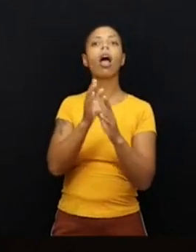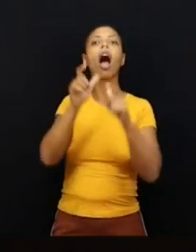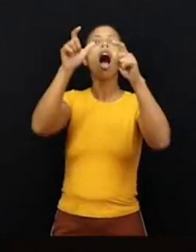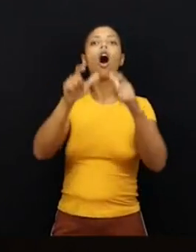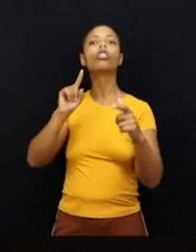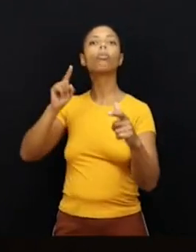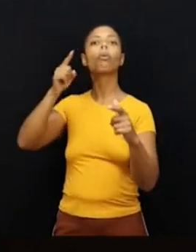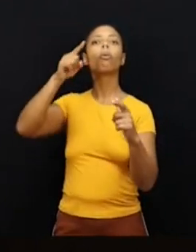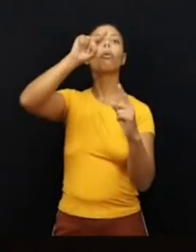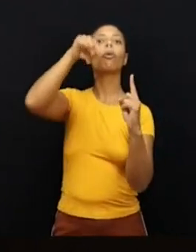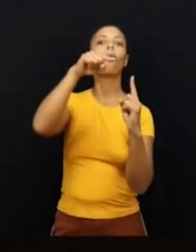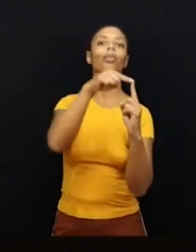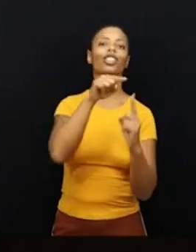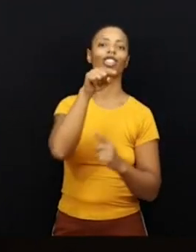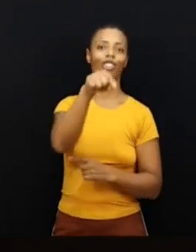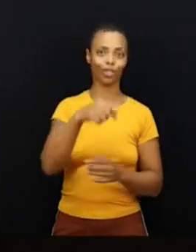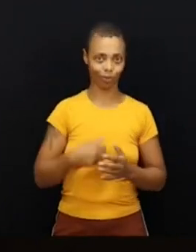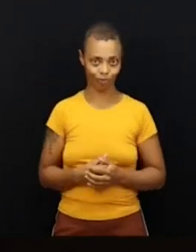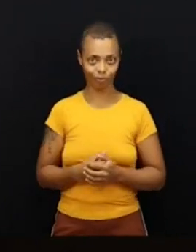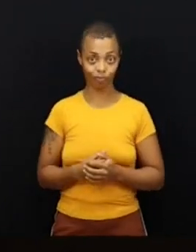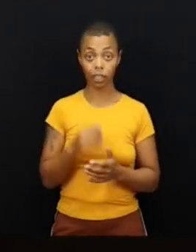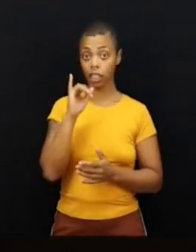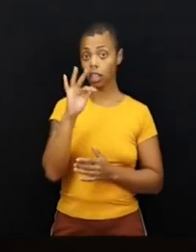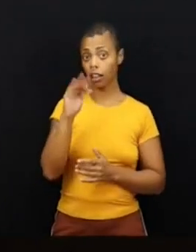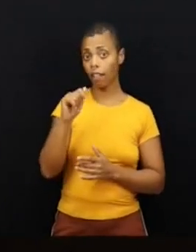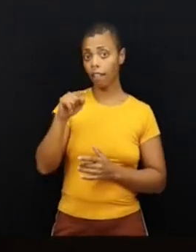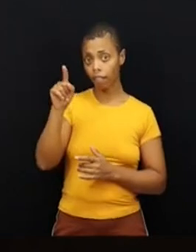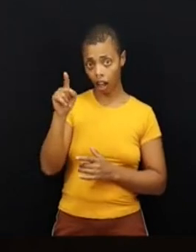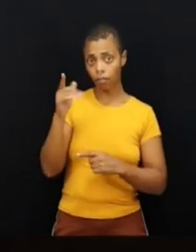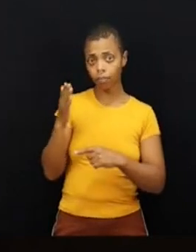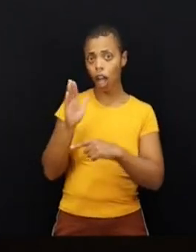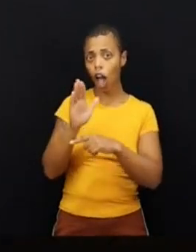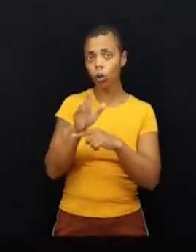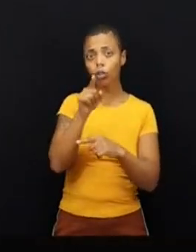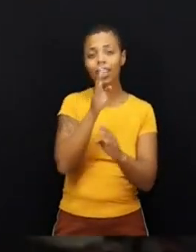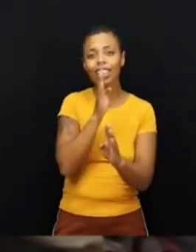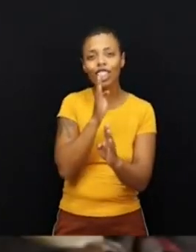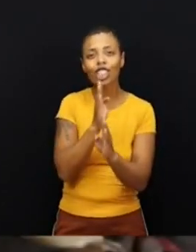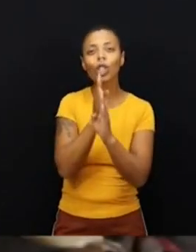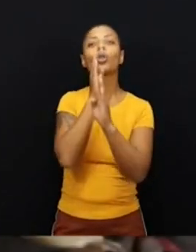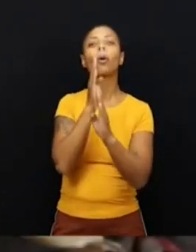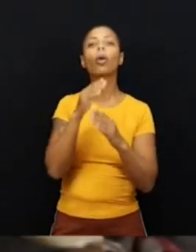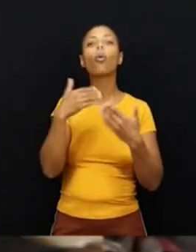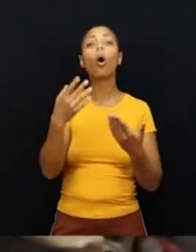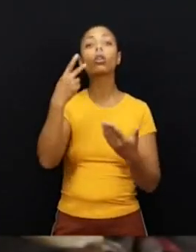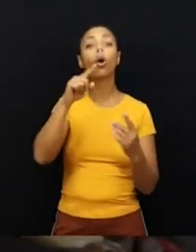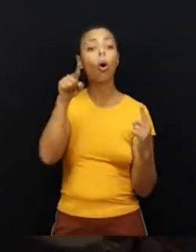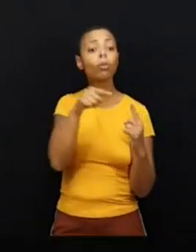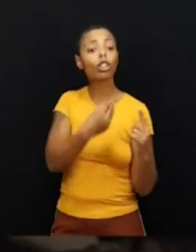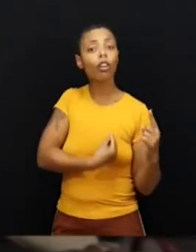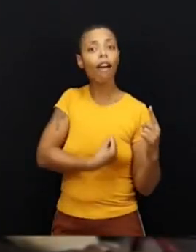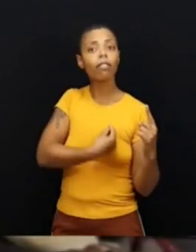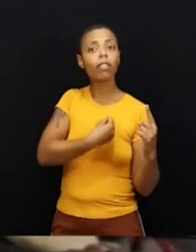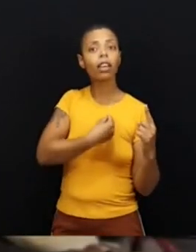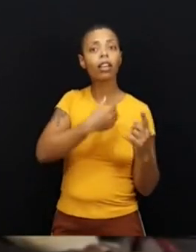indo. Ifar, ela te ajuda para que você descubri a sua missão nessa Mãe Terra.